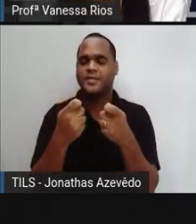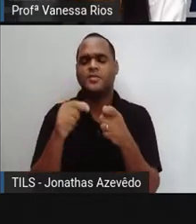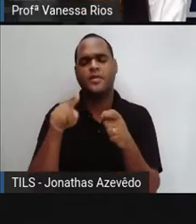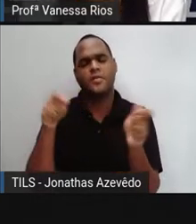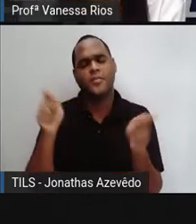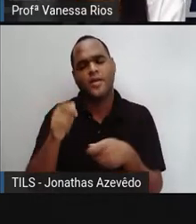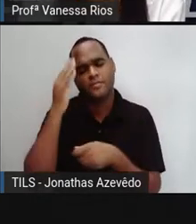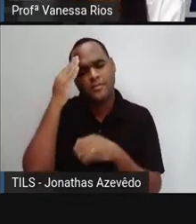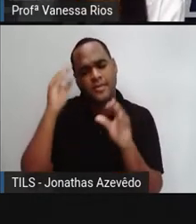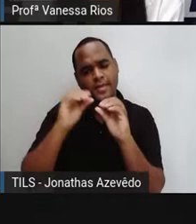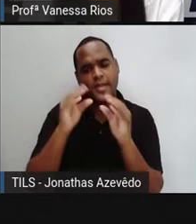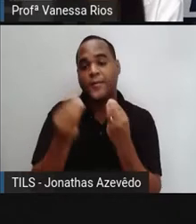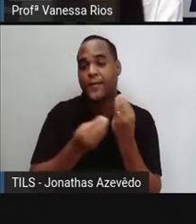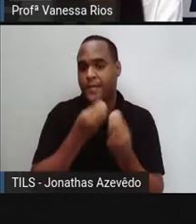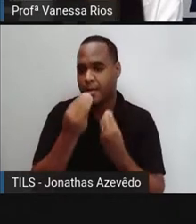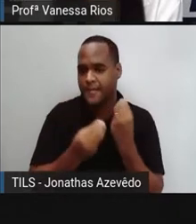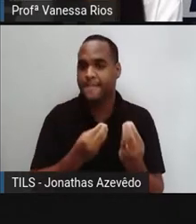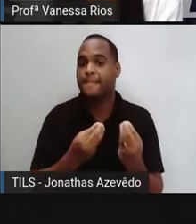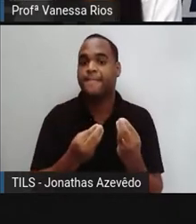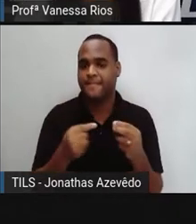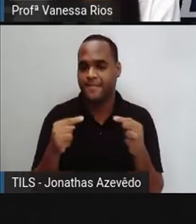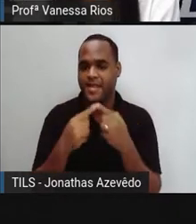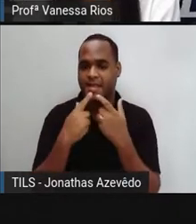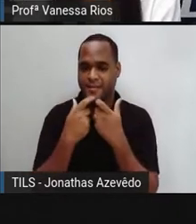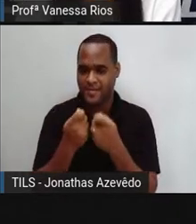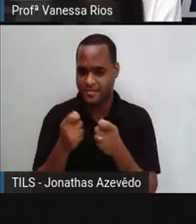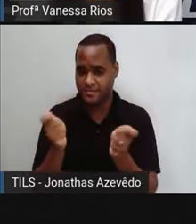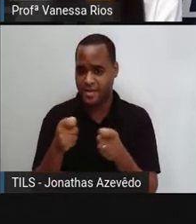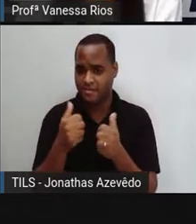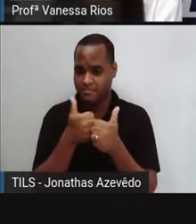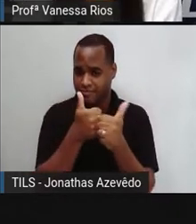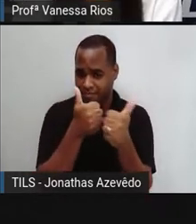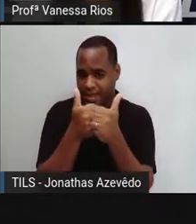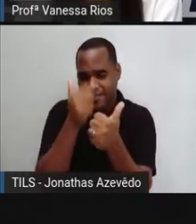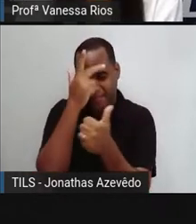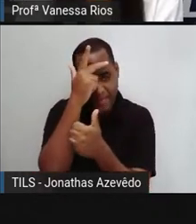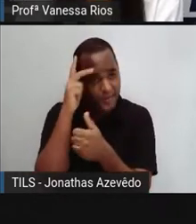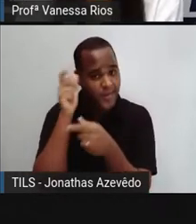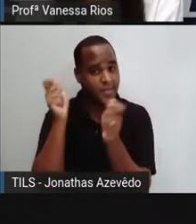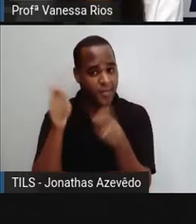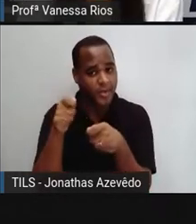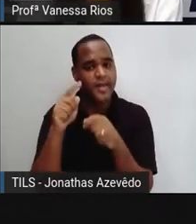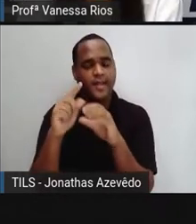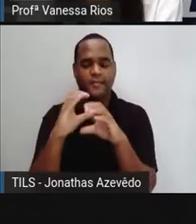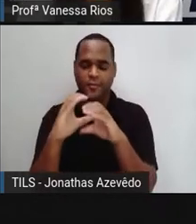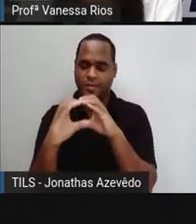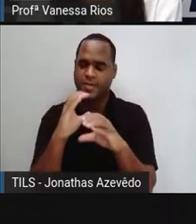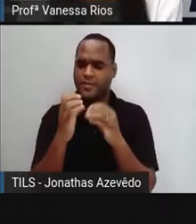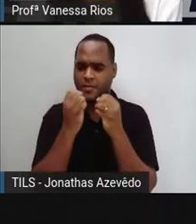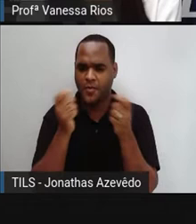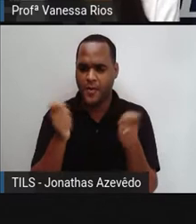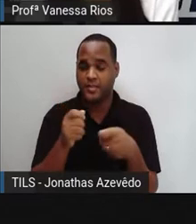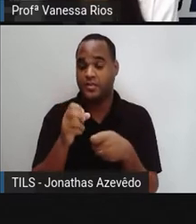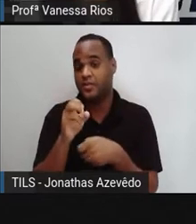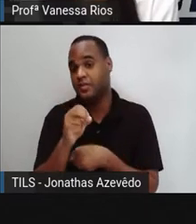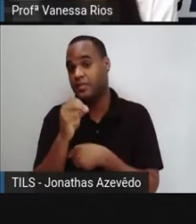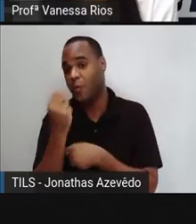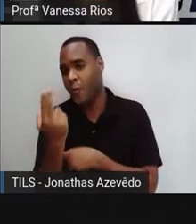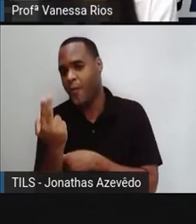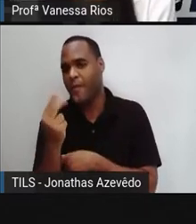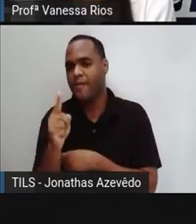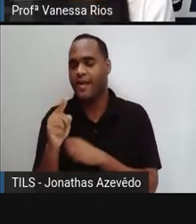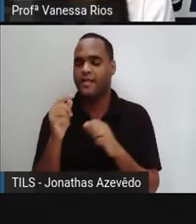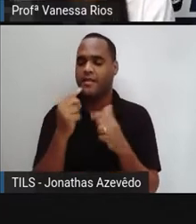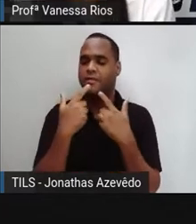entender? Será que a linguagem, então, é algo que aproxima as pessoas por proporcionar a comunicação? Ou será que a